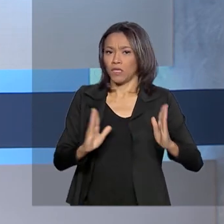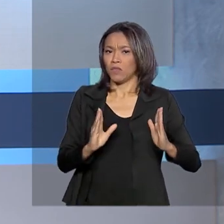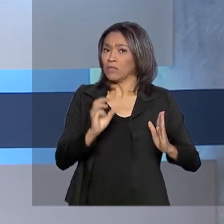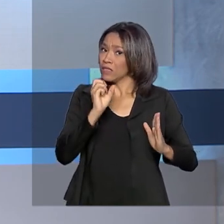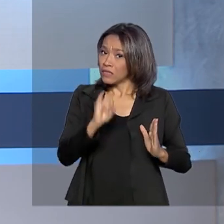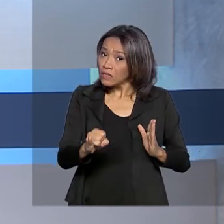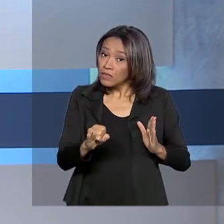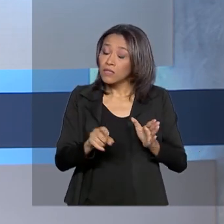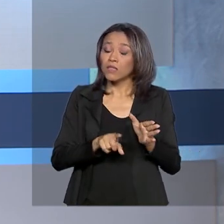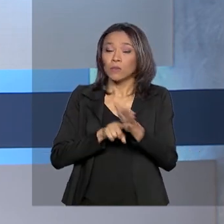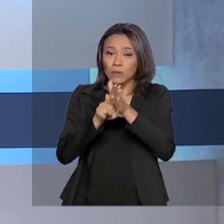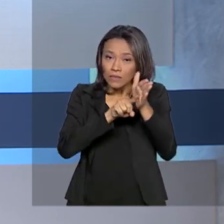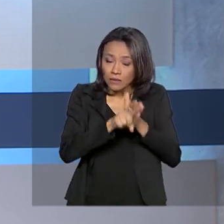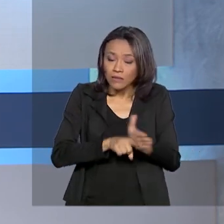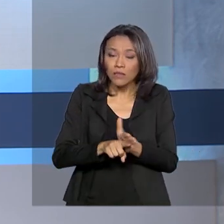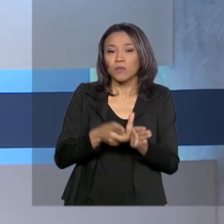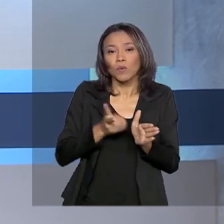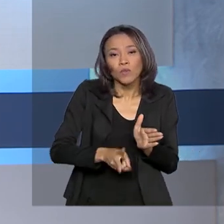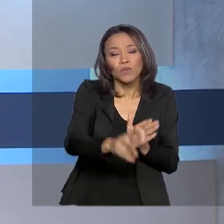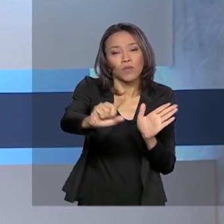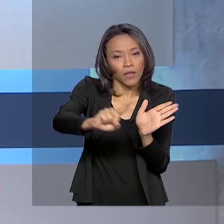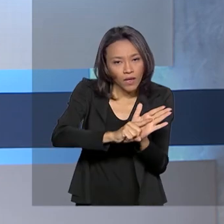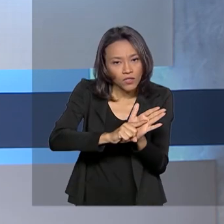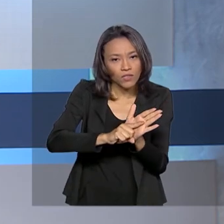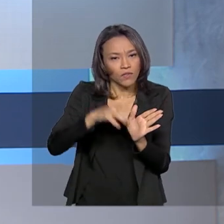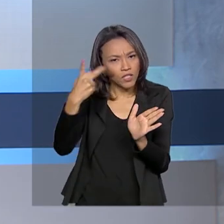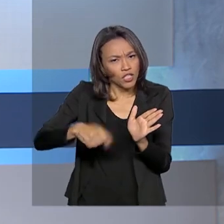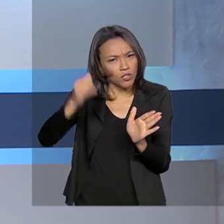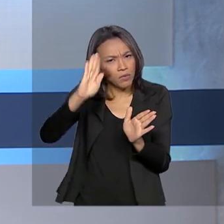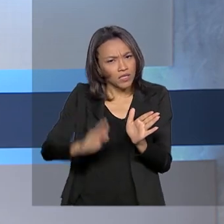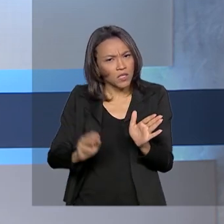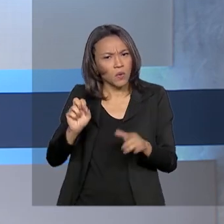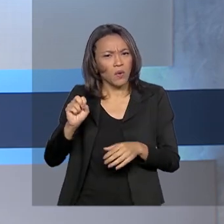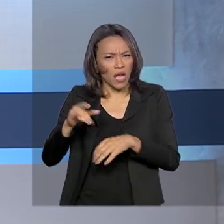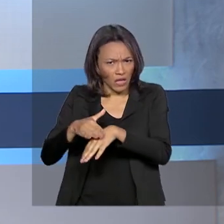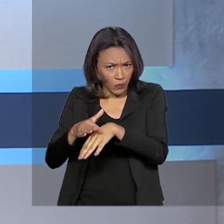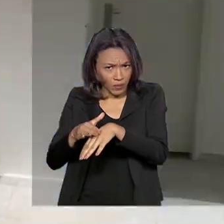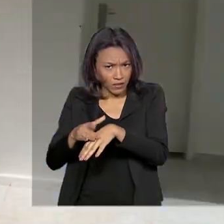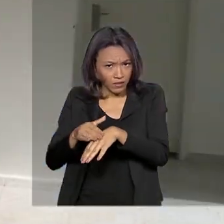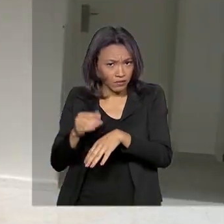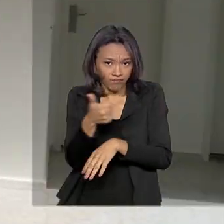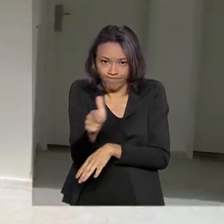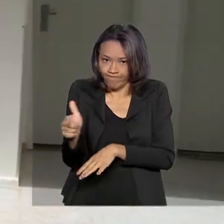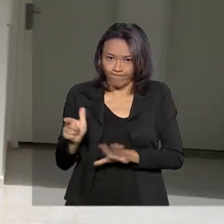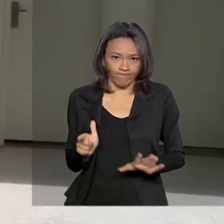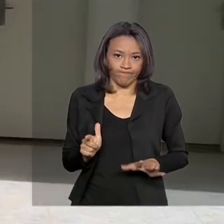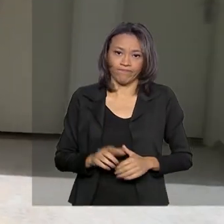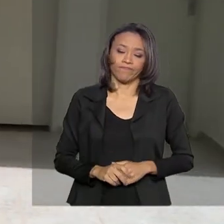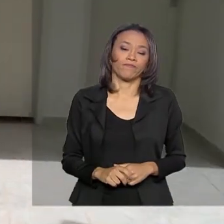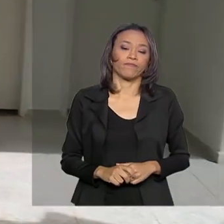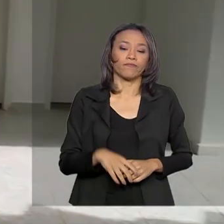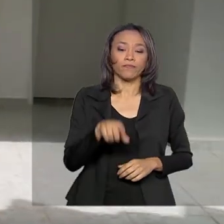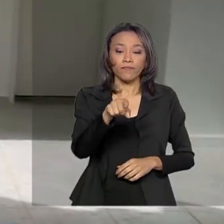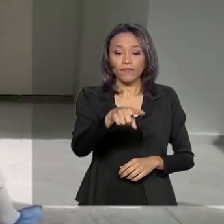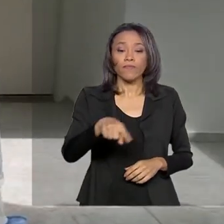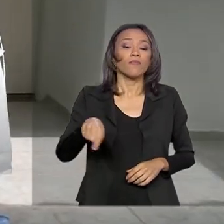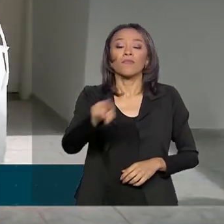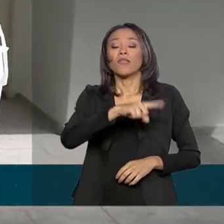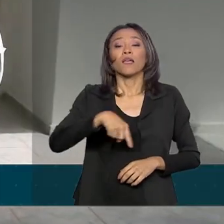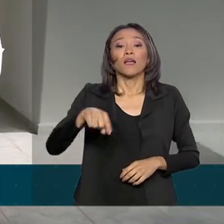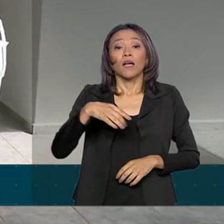negativos para o coronavírus. E o Brasil não tem casos confirmados da doença. Os brasileiros